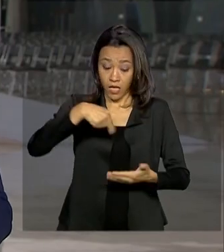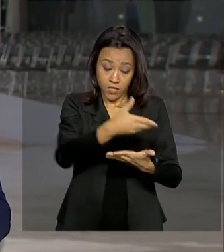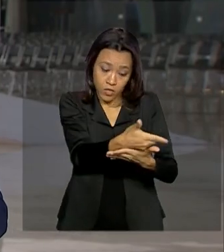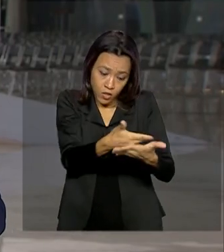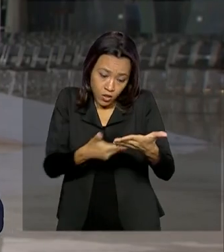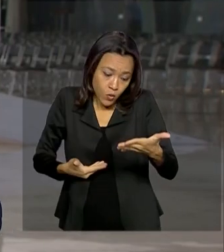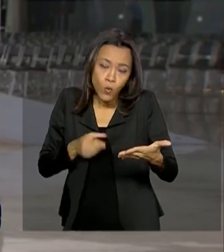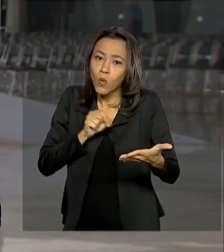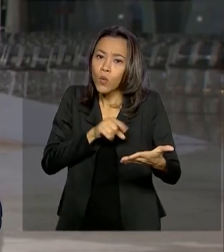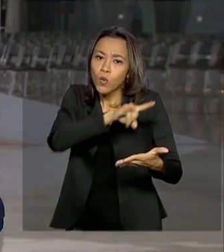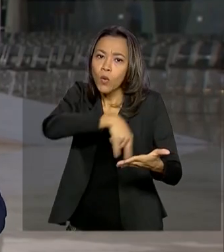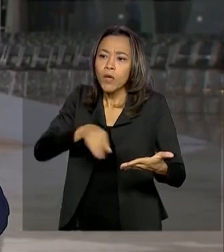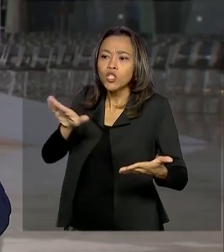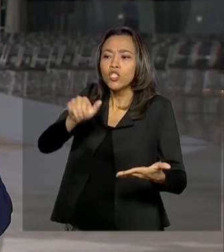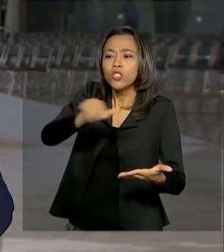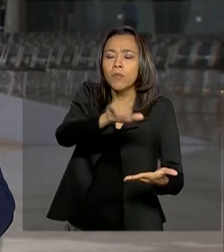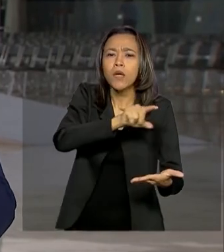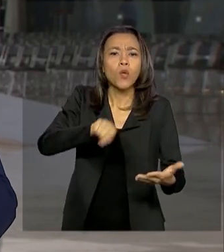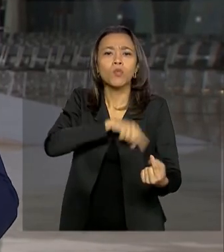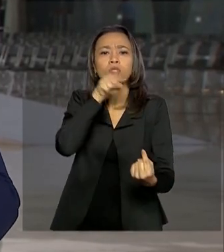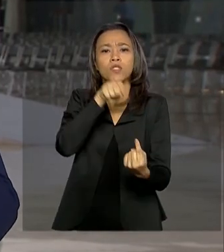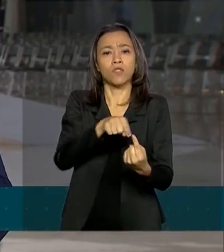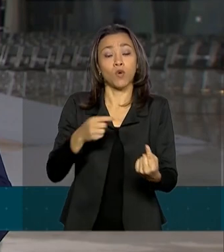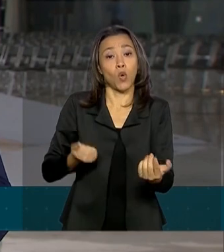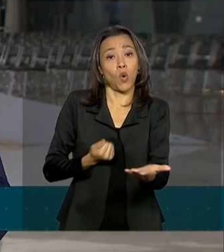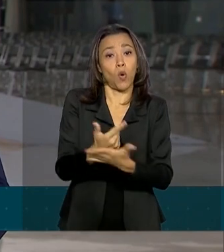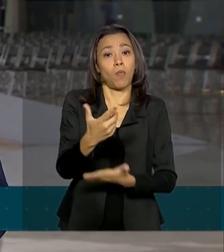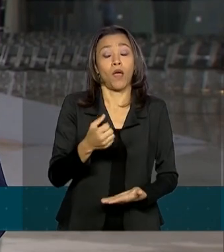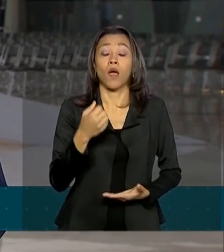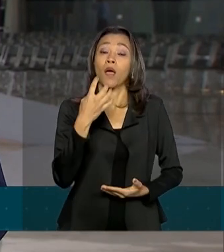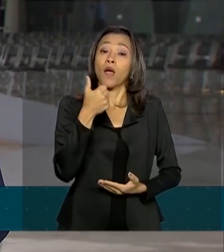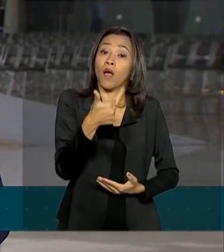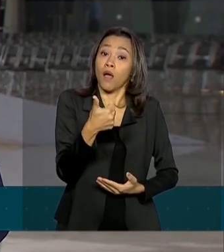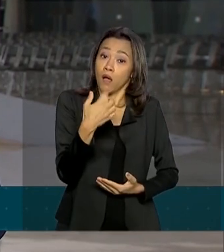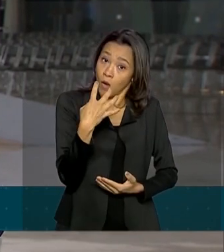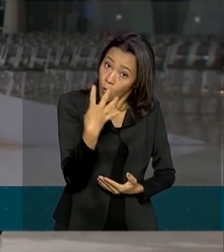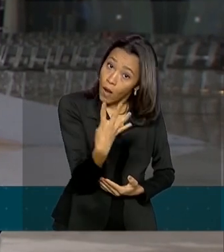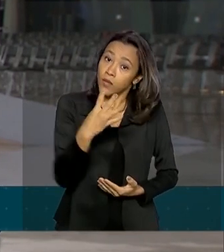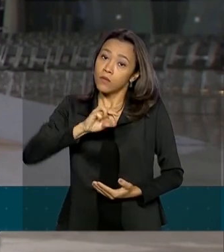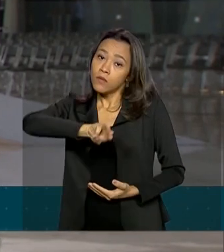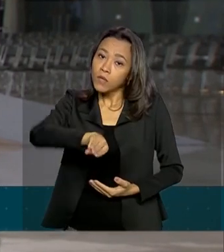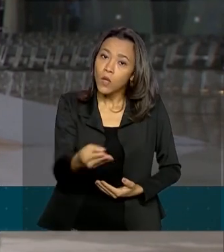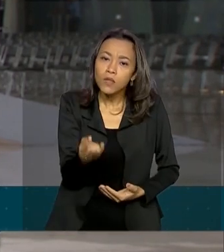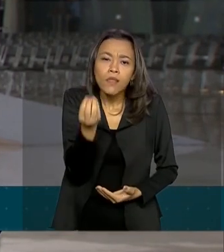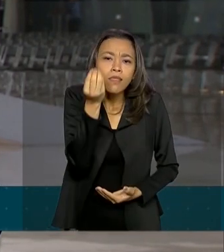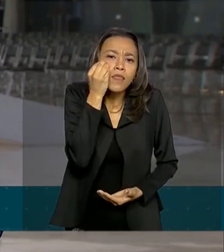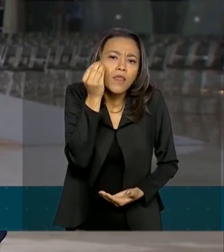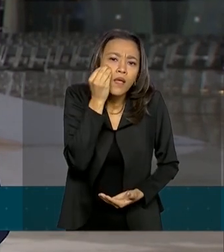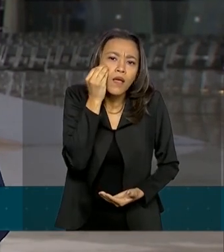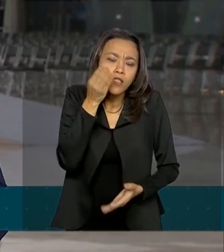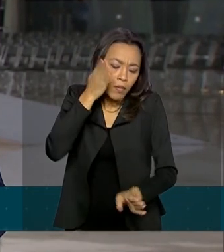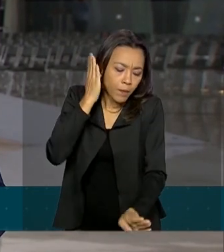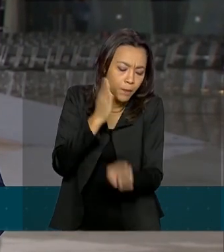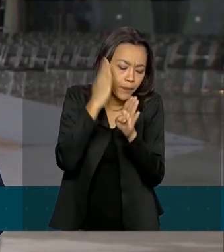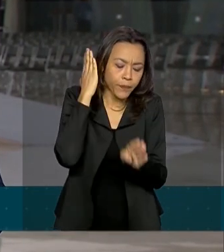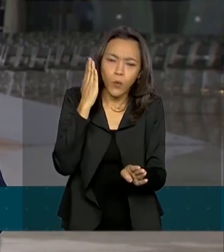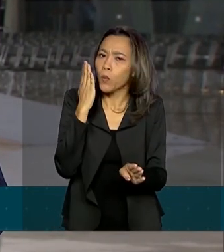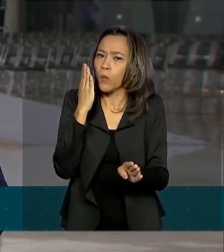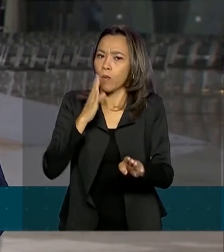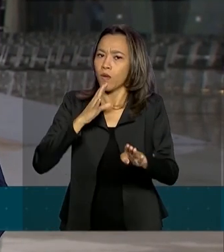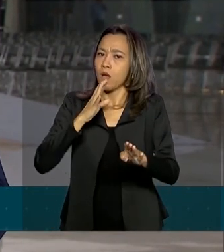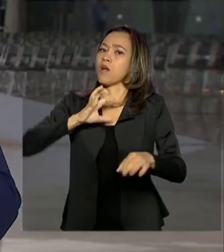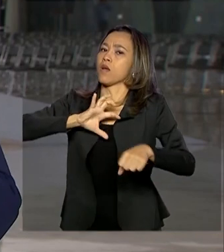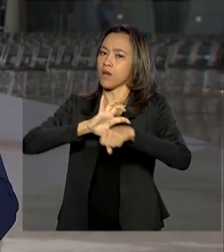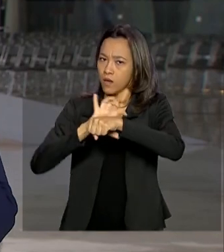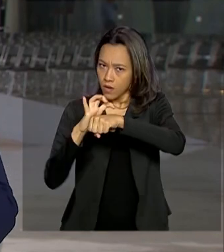prevê a compra emergencial de 4 milhões de testes do tipo RT-PCR. Esses testes servem para identificar a